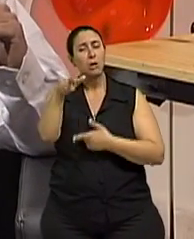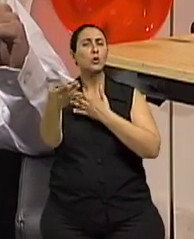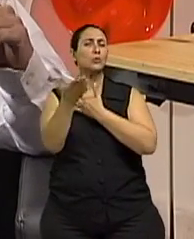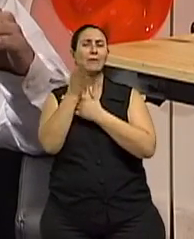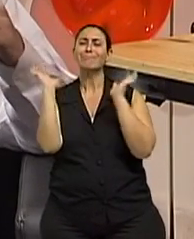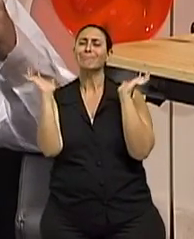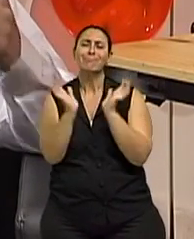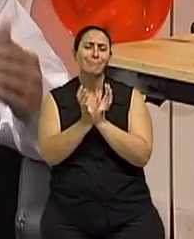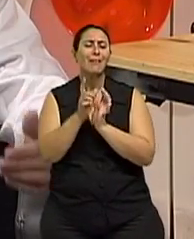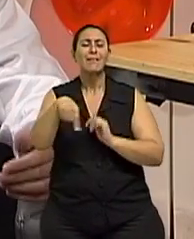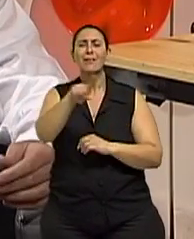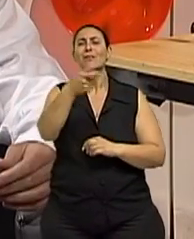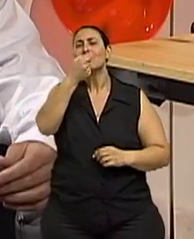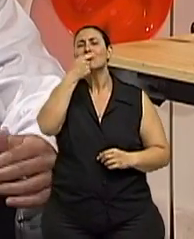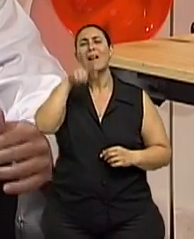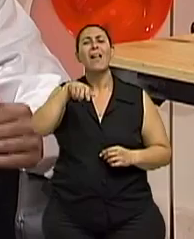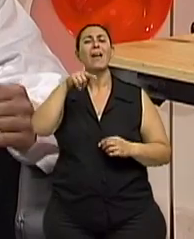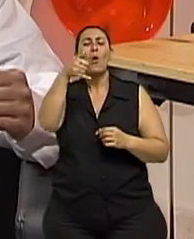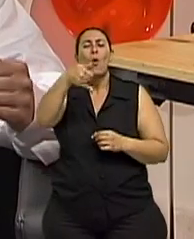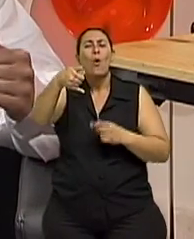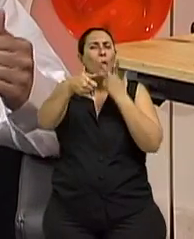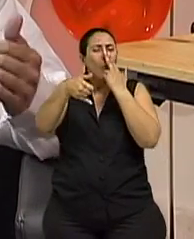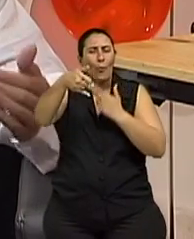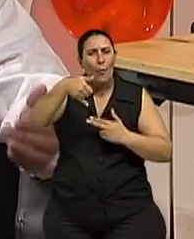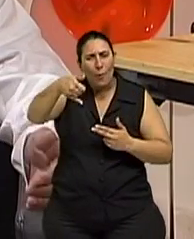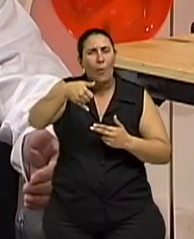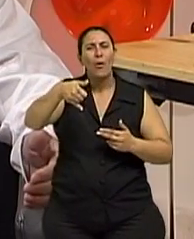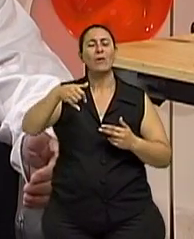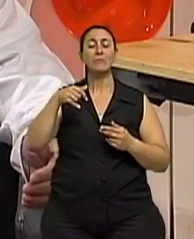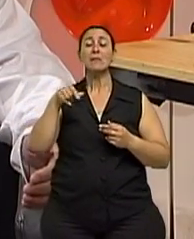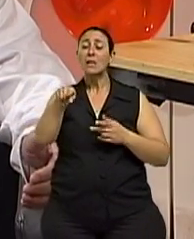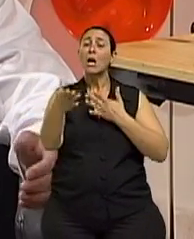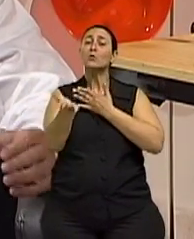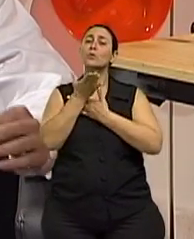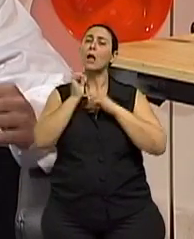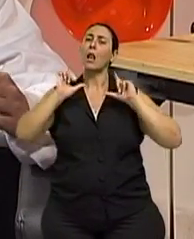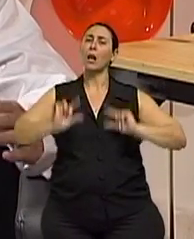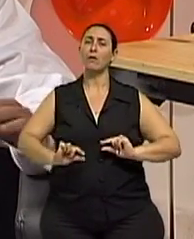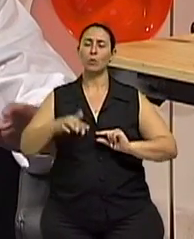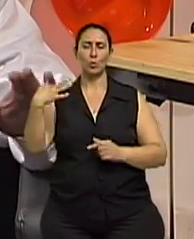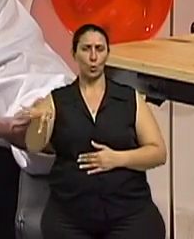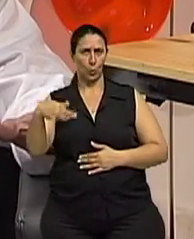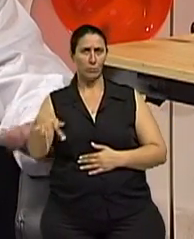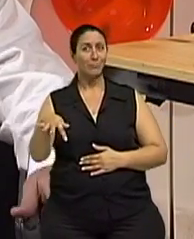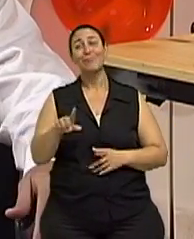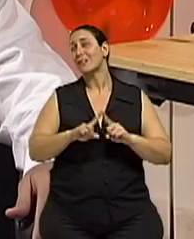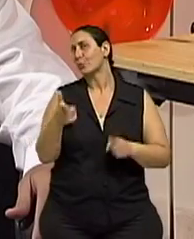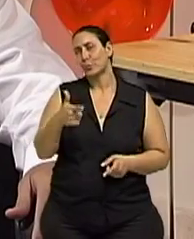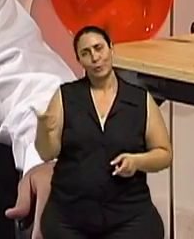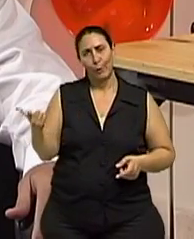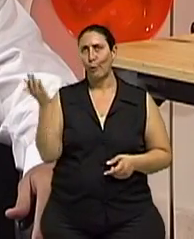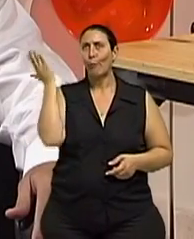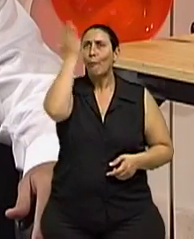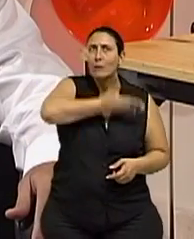glucosamina, muitas pessoas tomam esses remédios, eles podem aliviar as dores, mas não existe uma comprovação assim de que eles